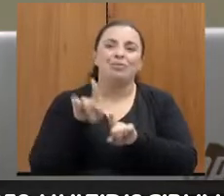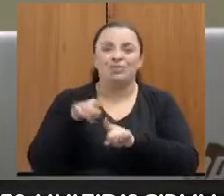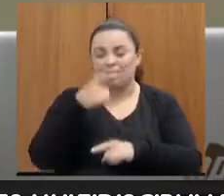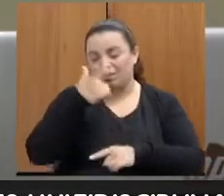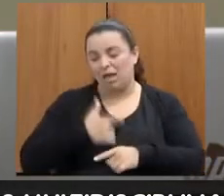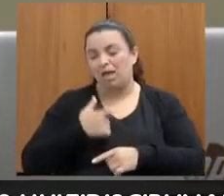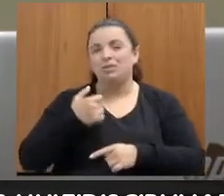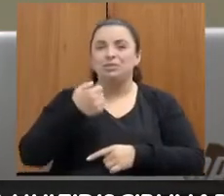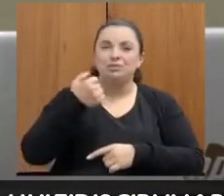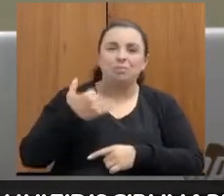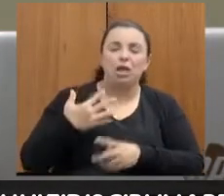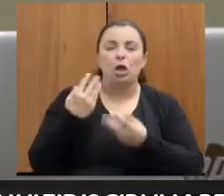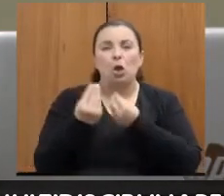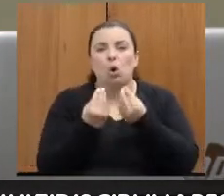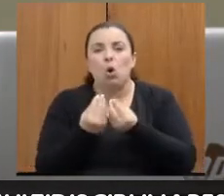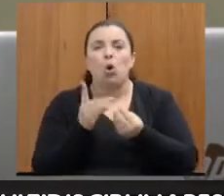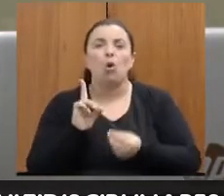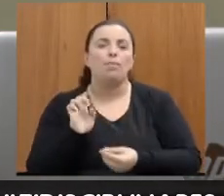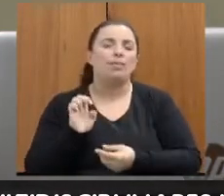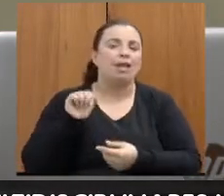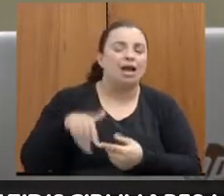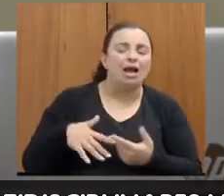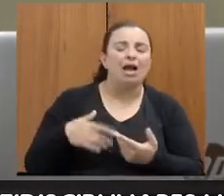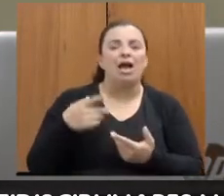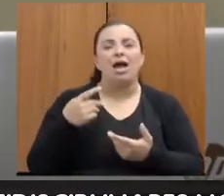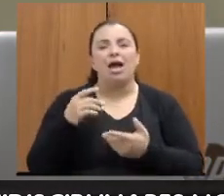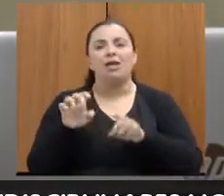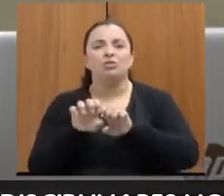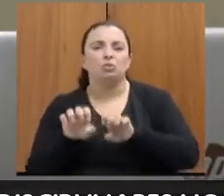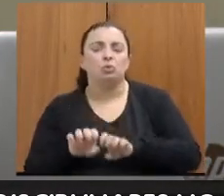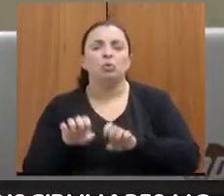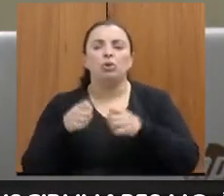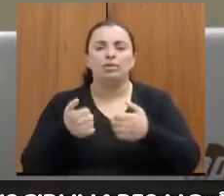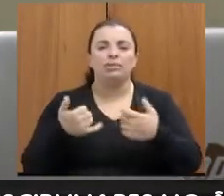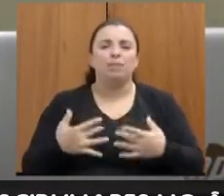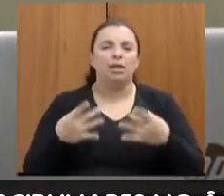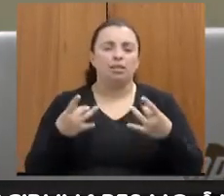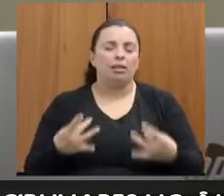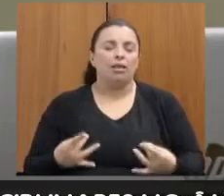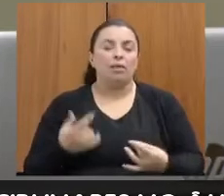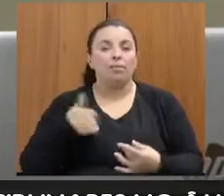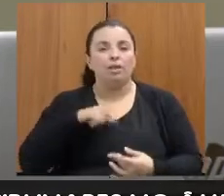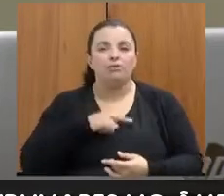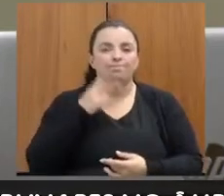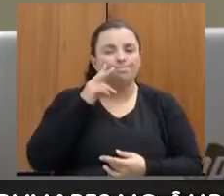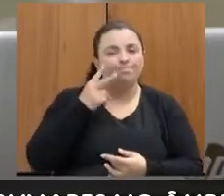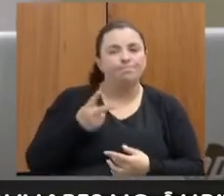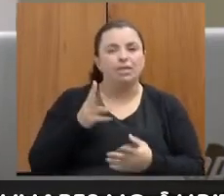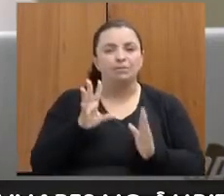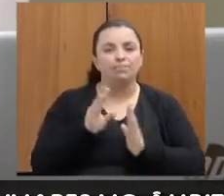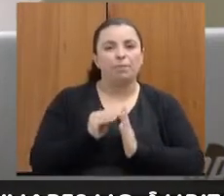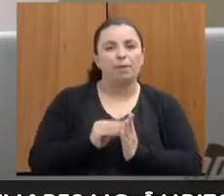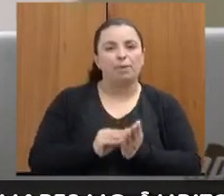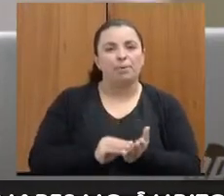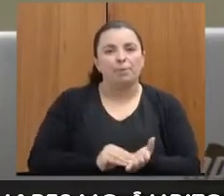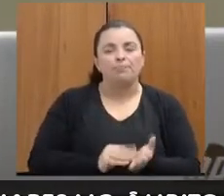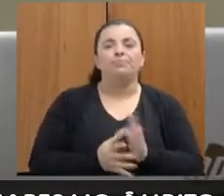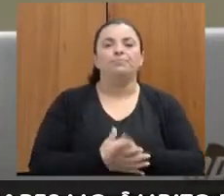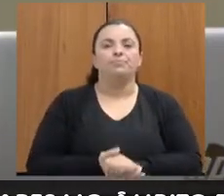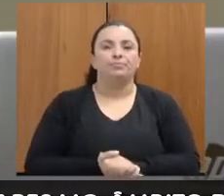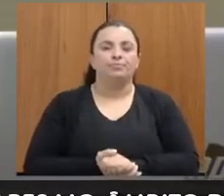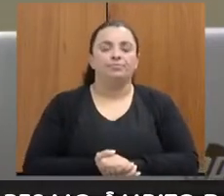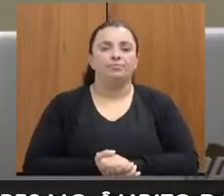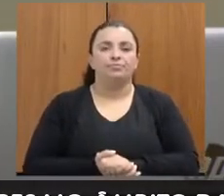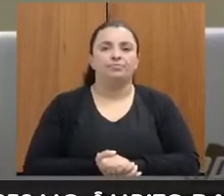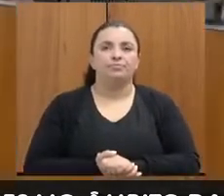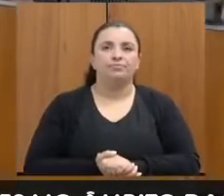falassem um pouco da DEAN de vocês, estruturalmente, para a gente poder ir tomando nota. A